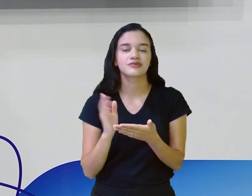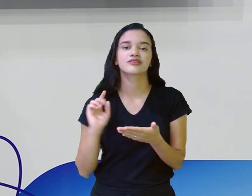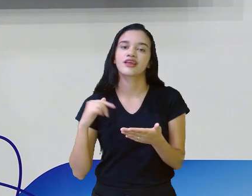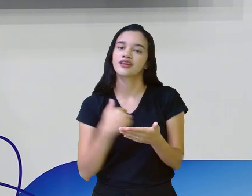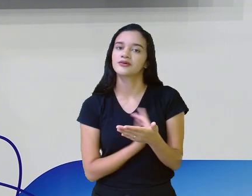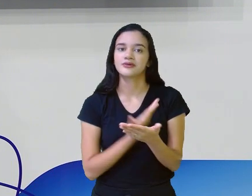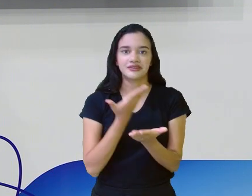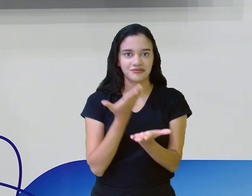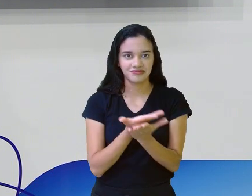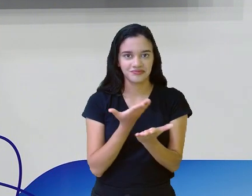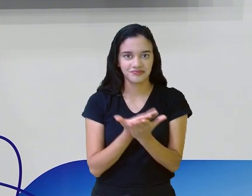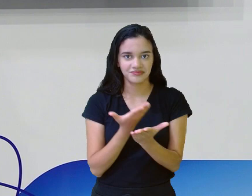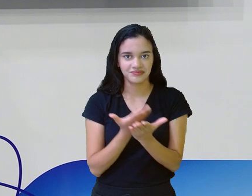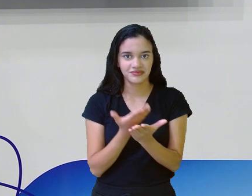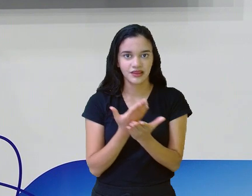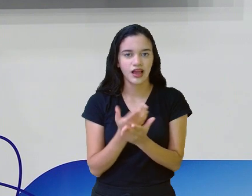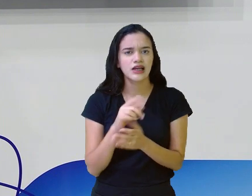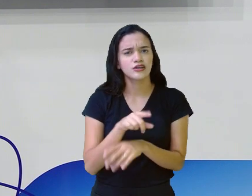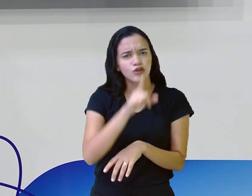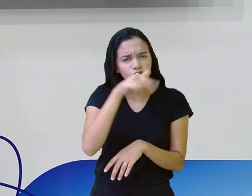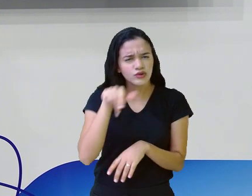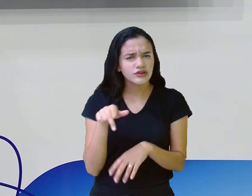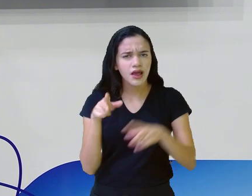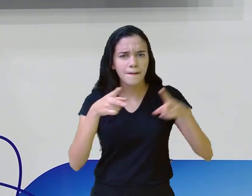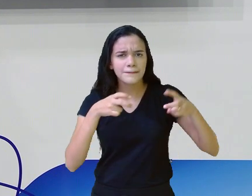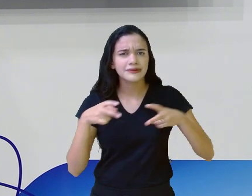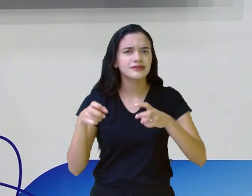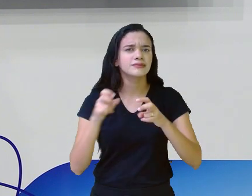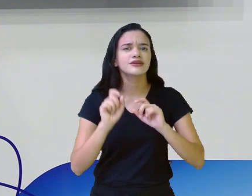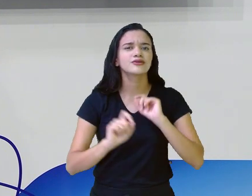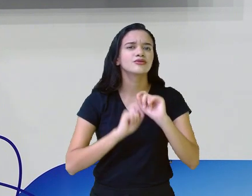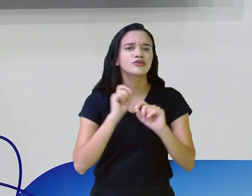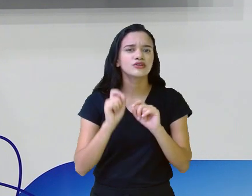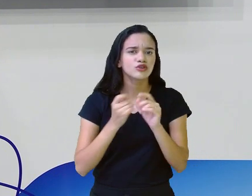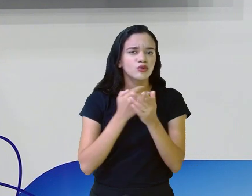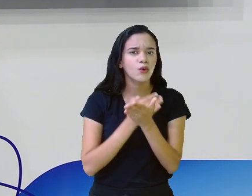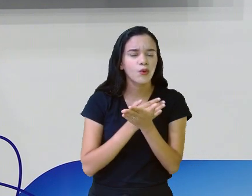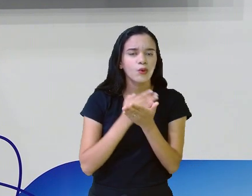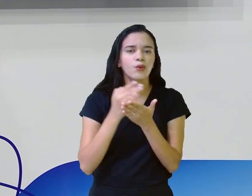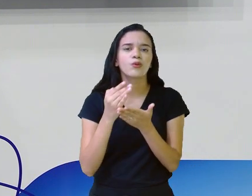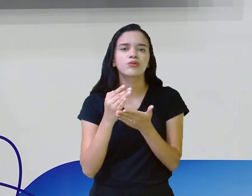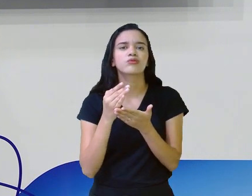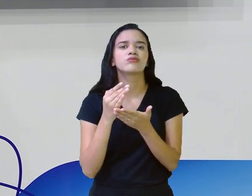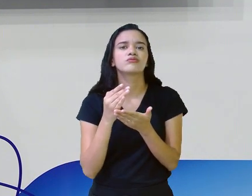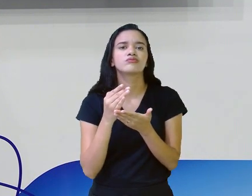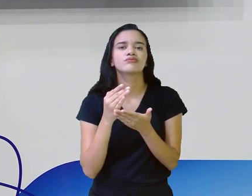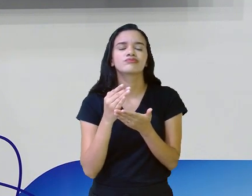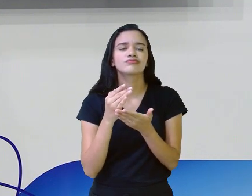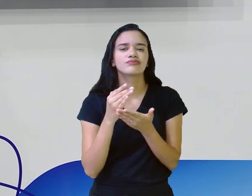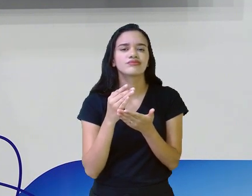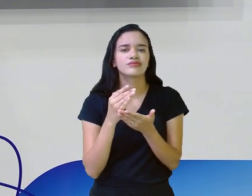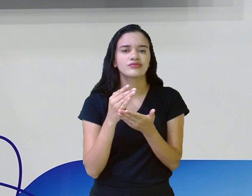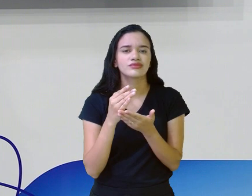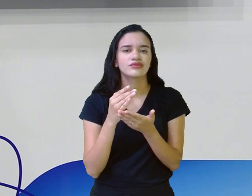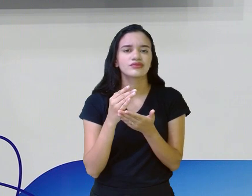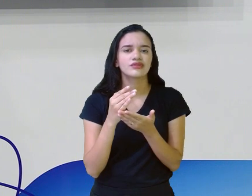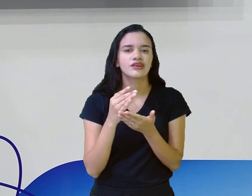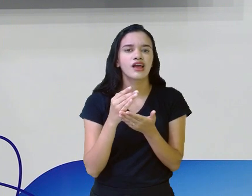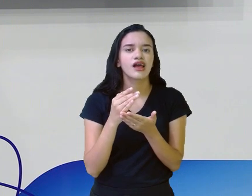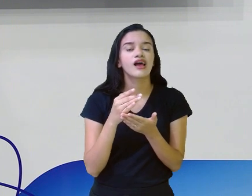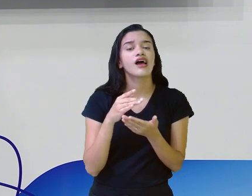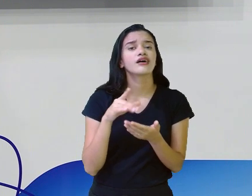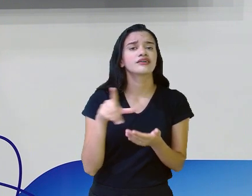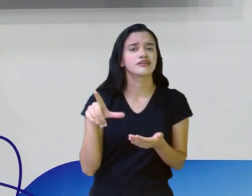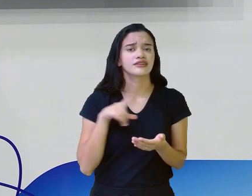aula, vocês observaram aí no início que a